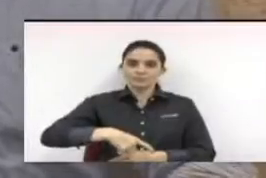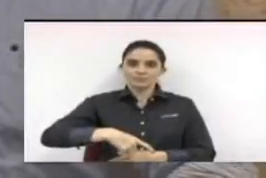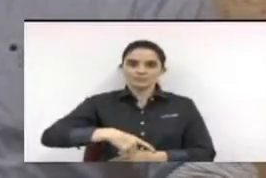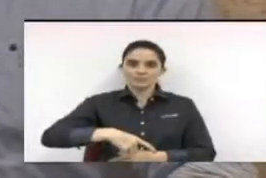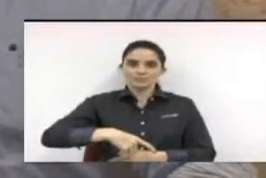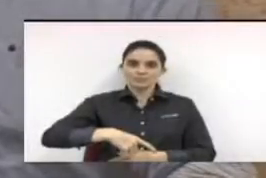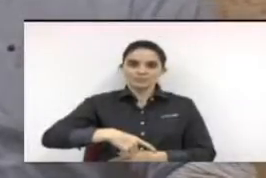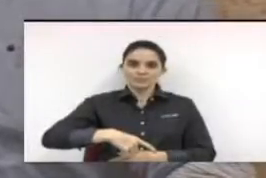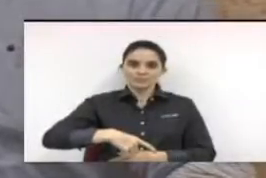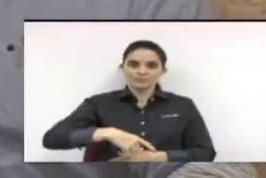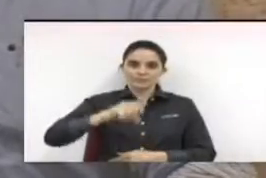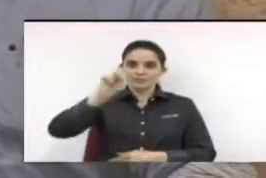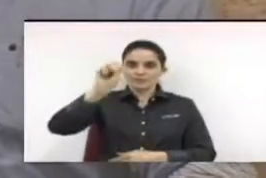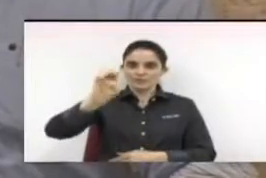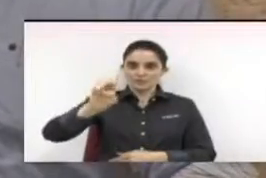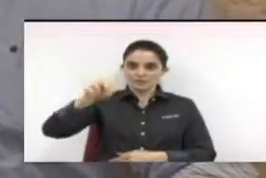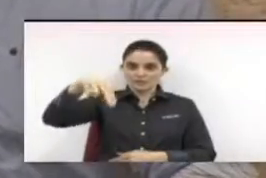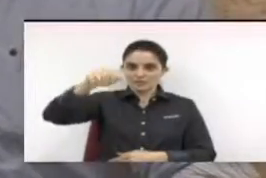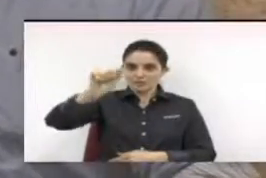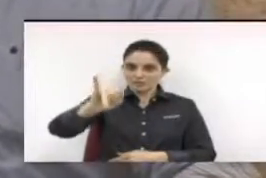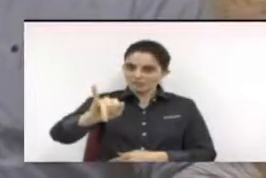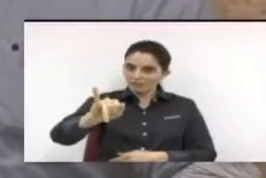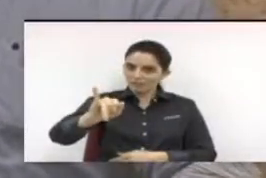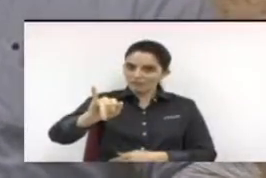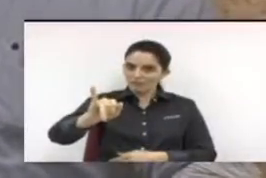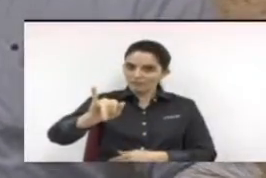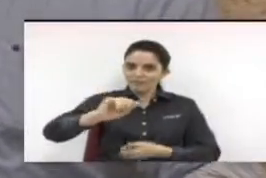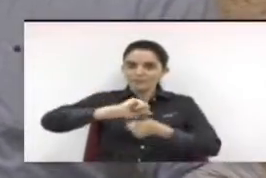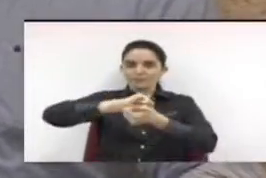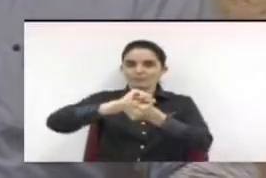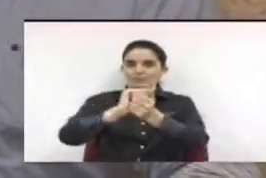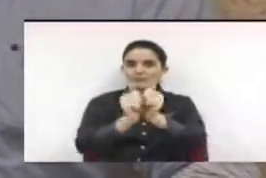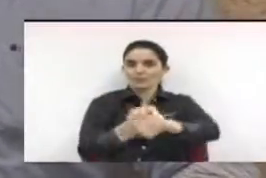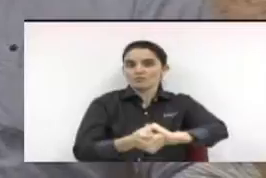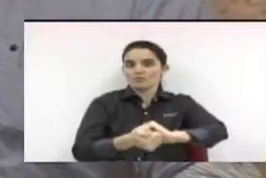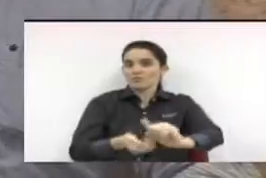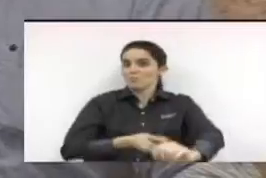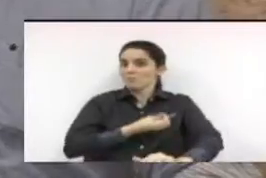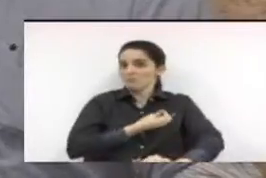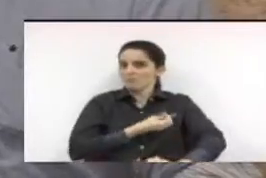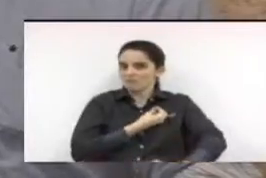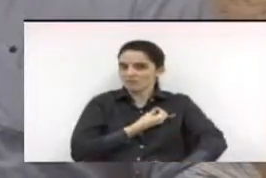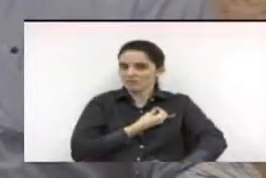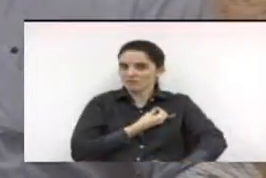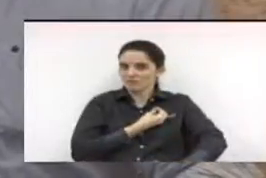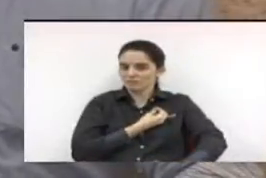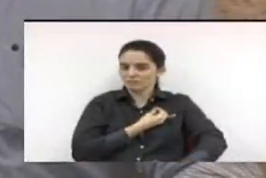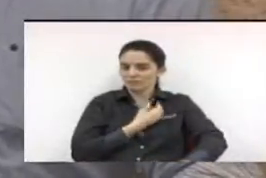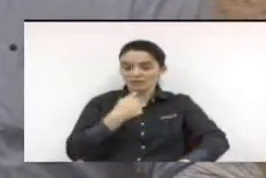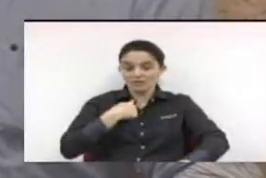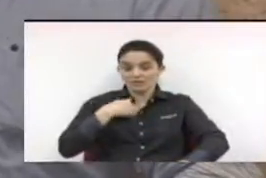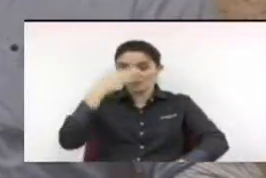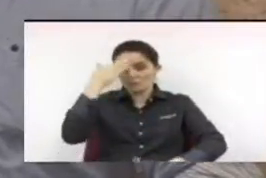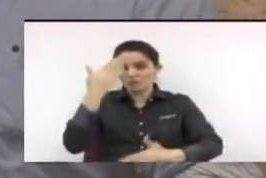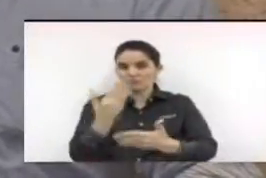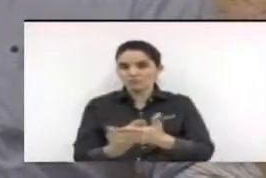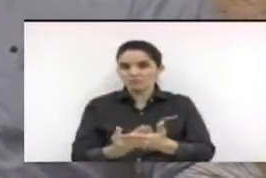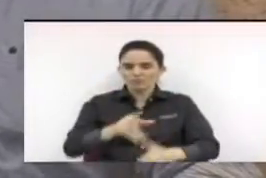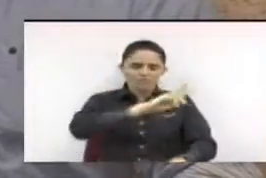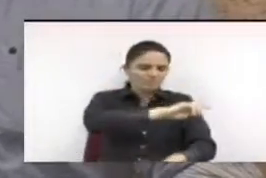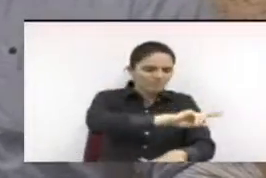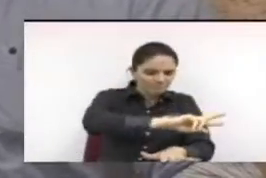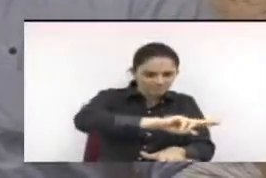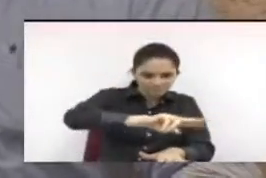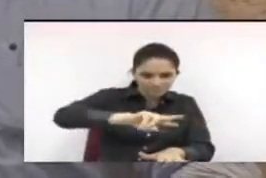de que o Senai transformou uma vida. E se transformou a minha, transformou milhares de outras, centenas de